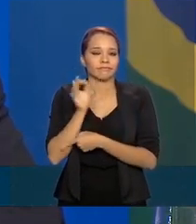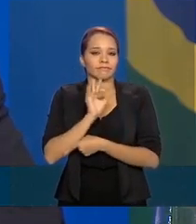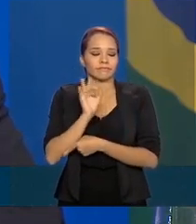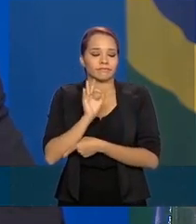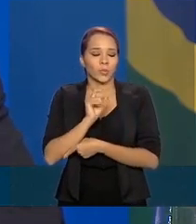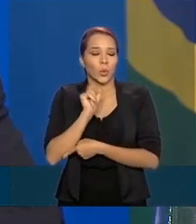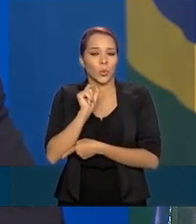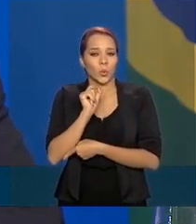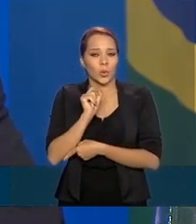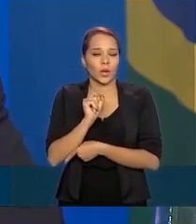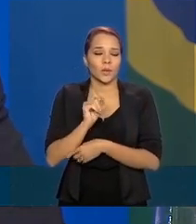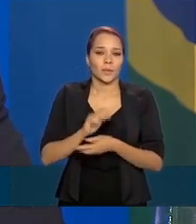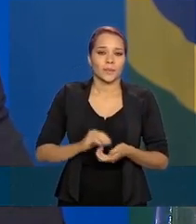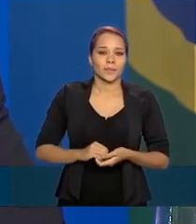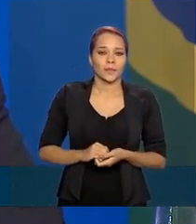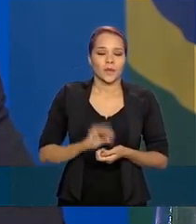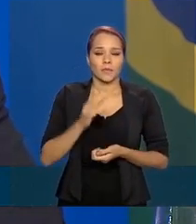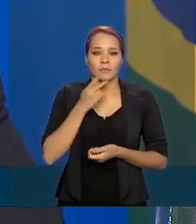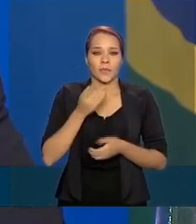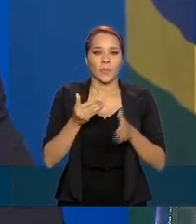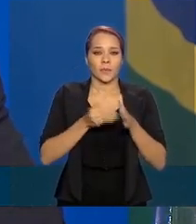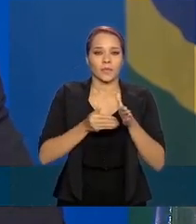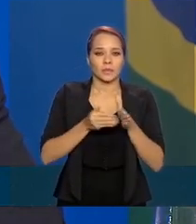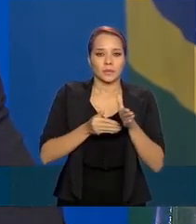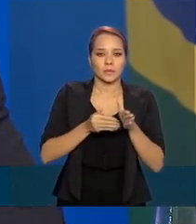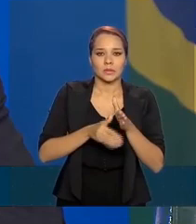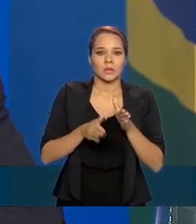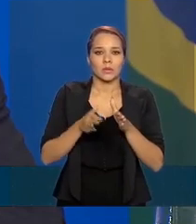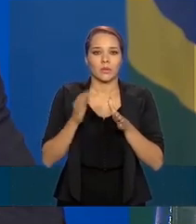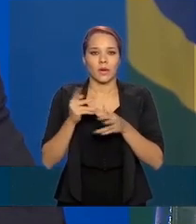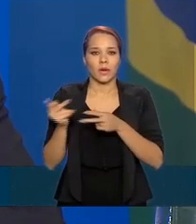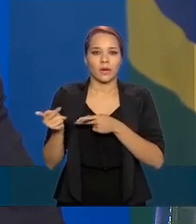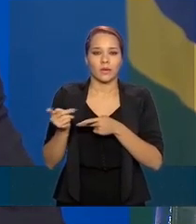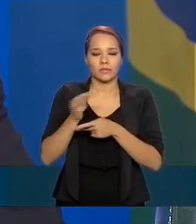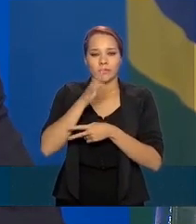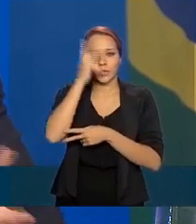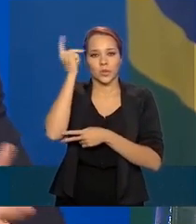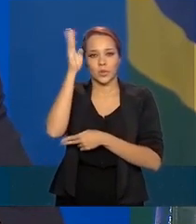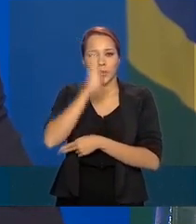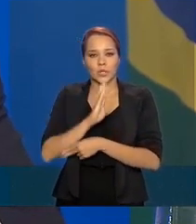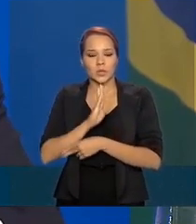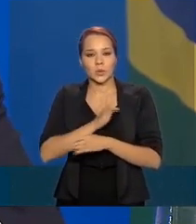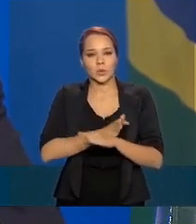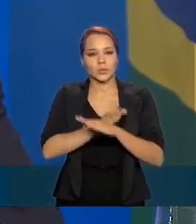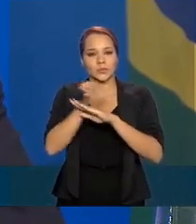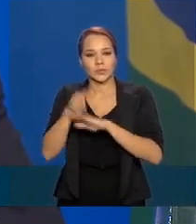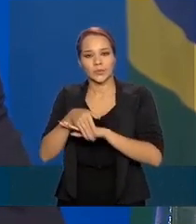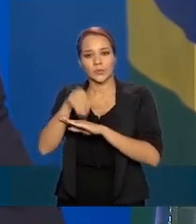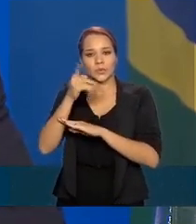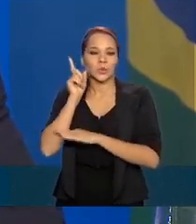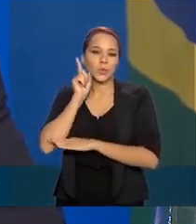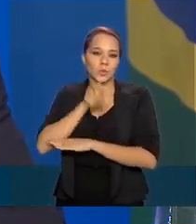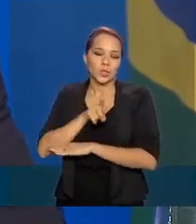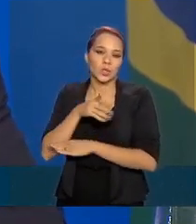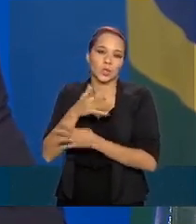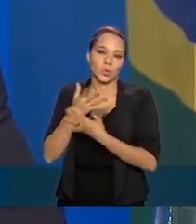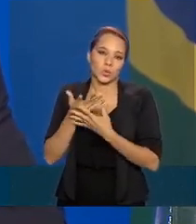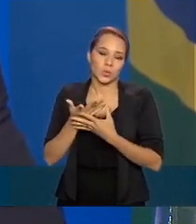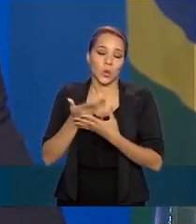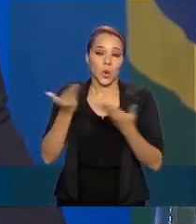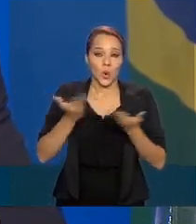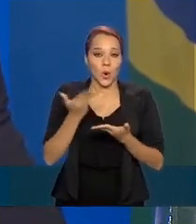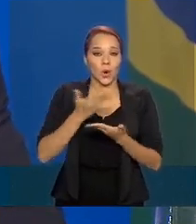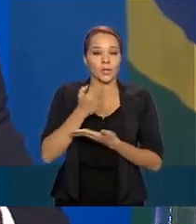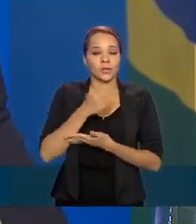questão de restrições à entrada de brasileiros nos Estados Unidos, ou de americanos no